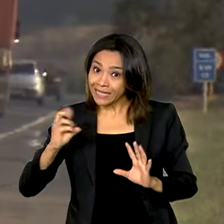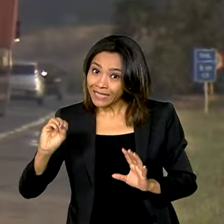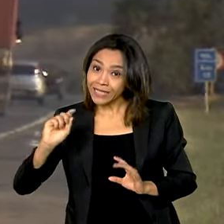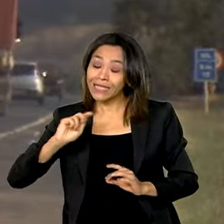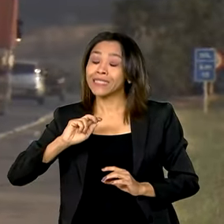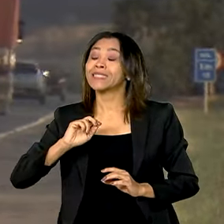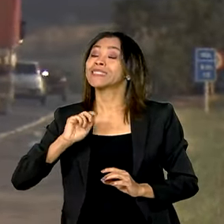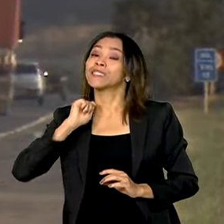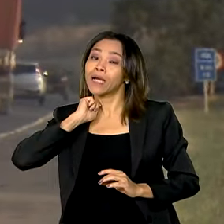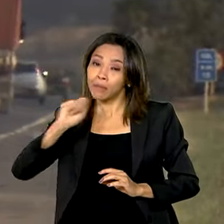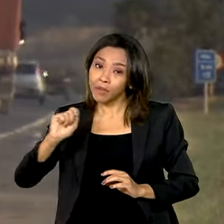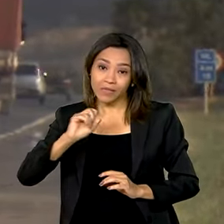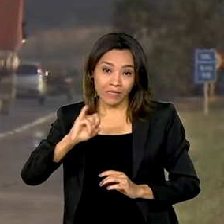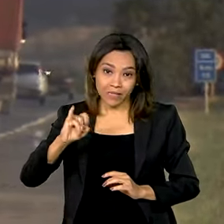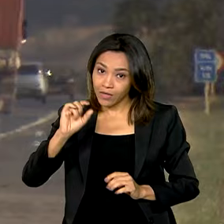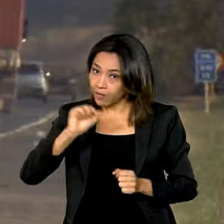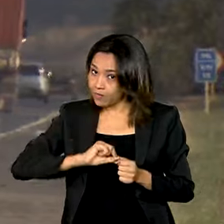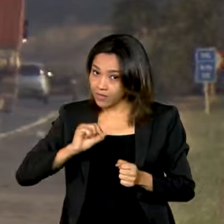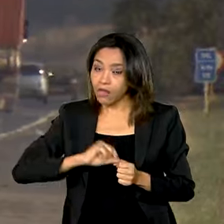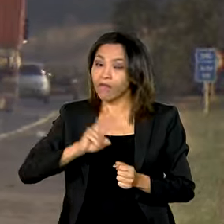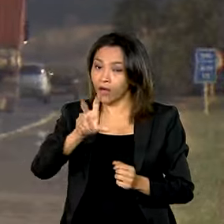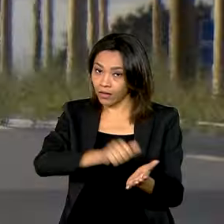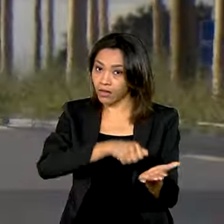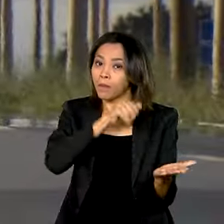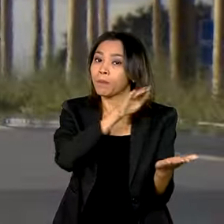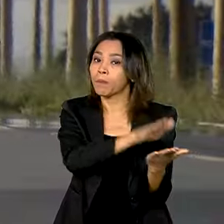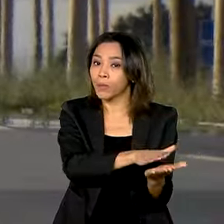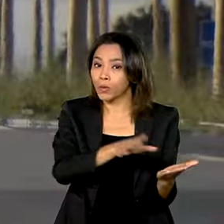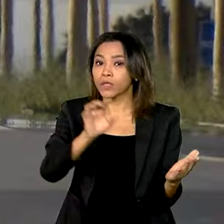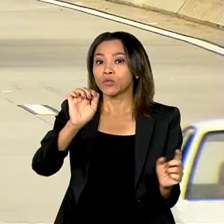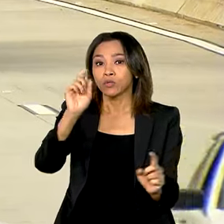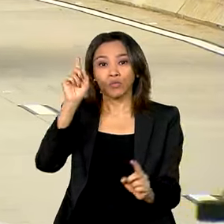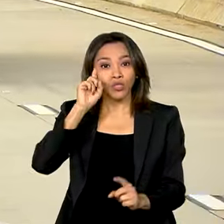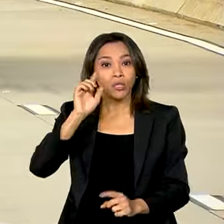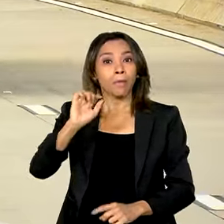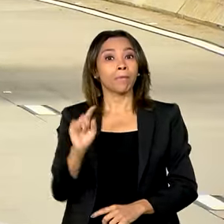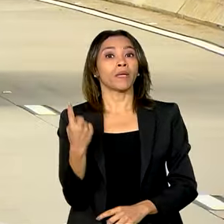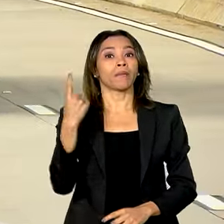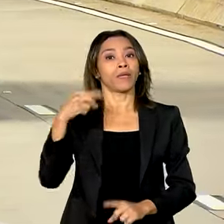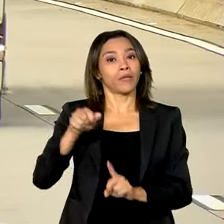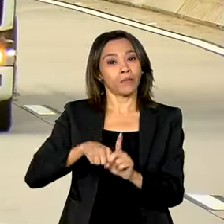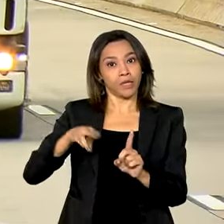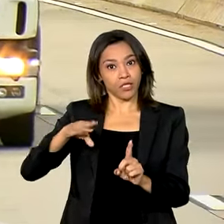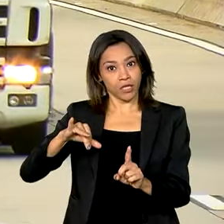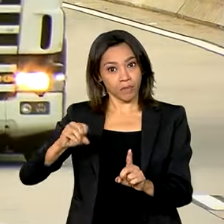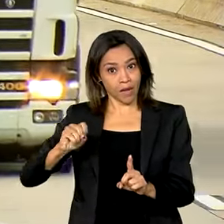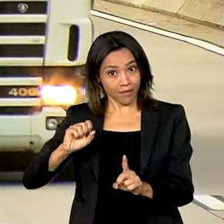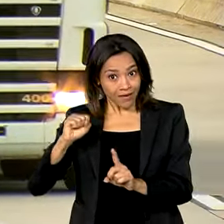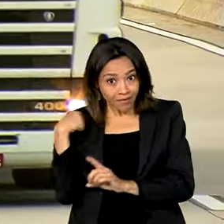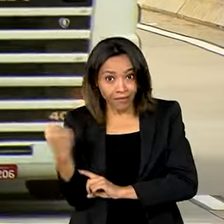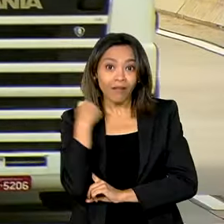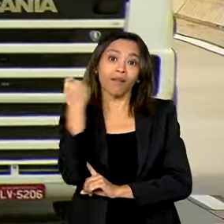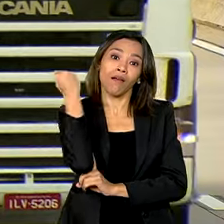ser multado a partir de 1º de maio. A infração é gravíssima, no valor de R$